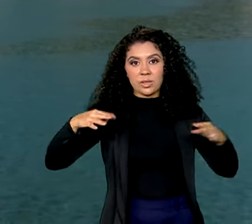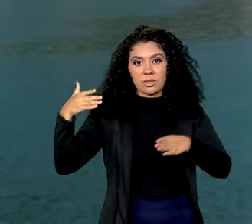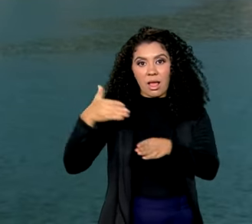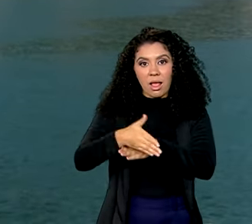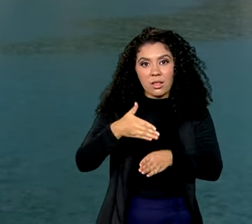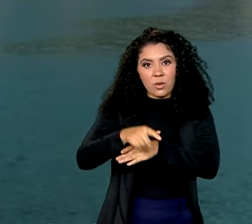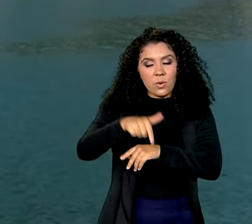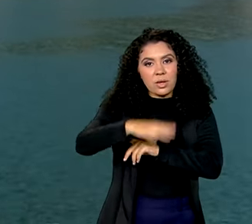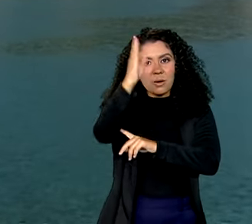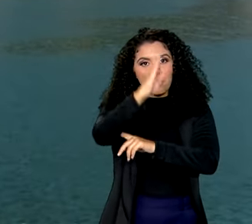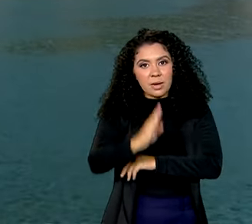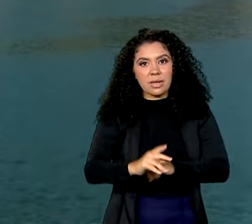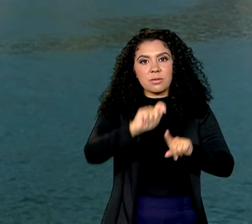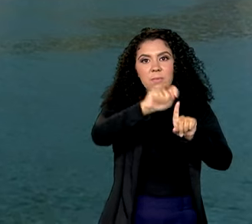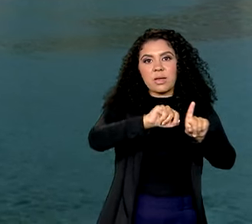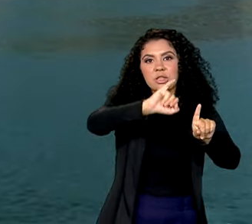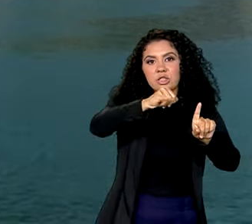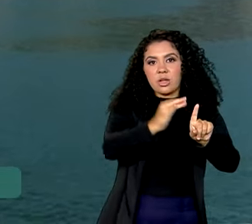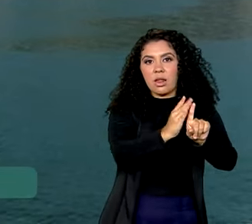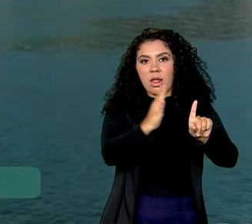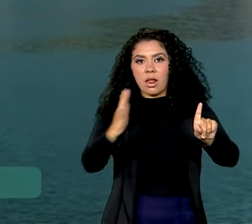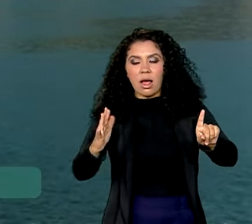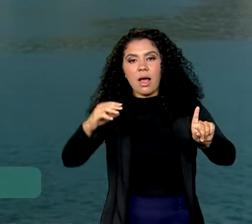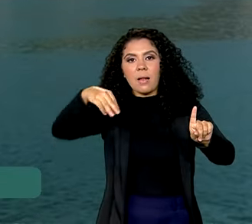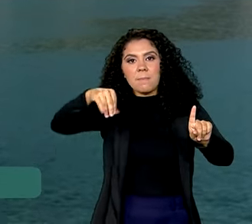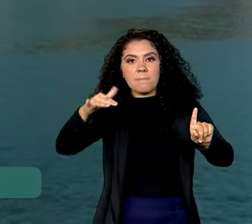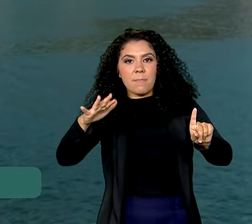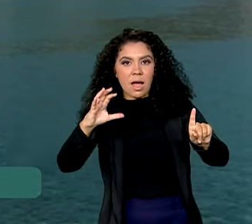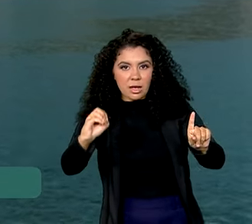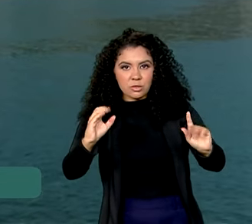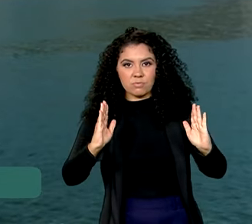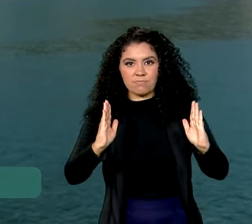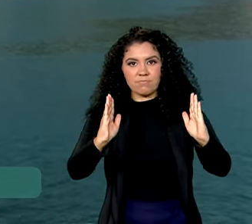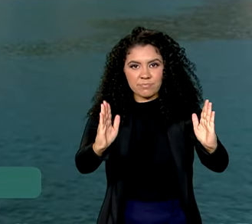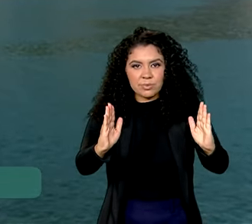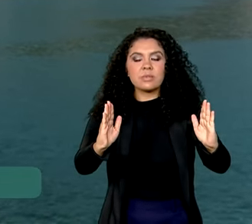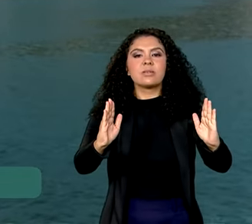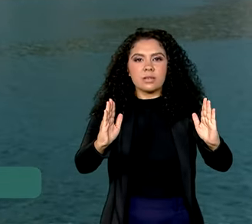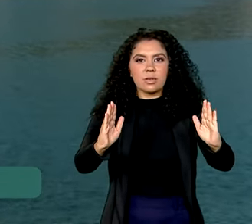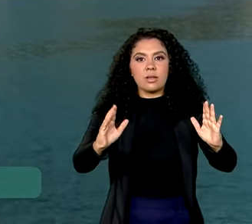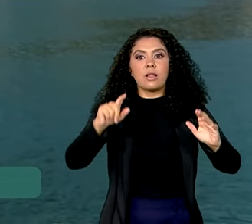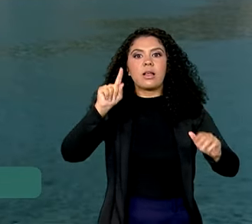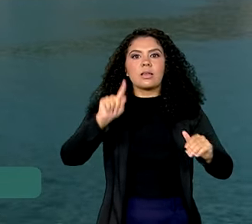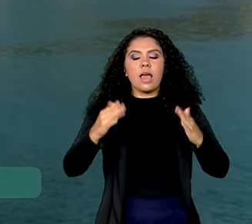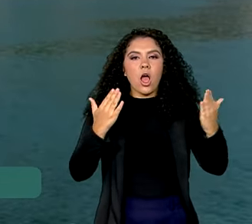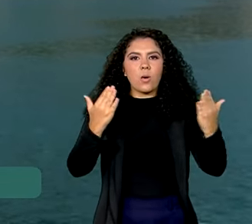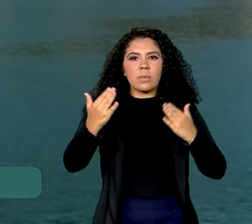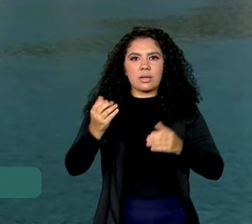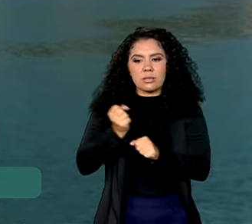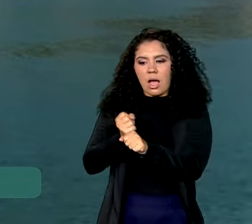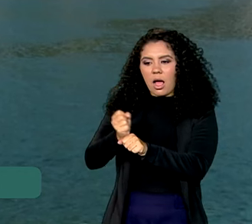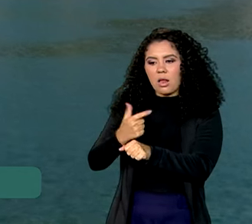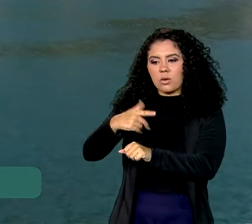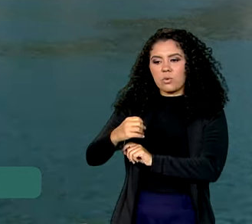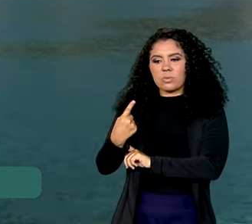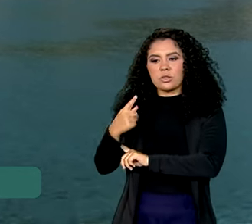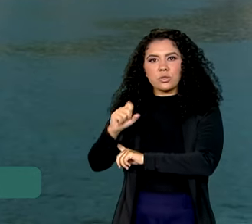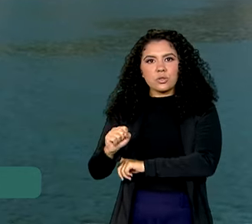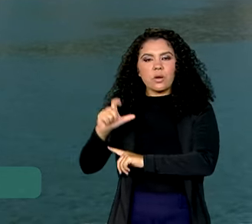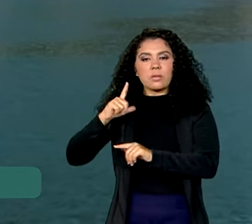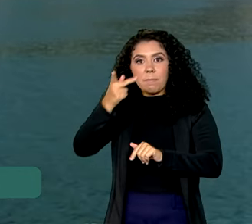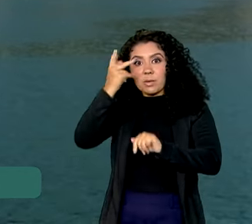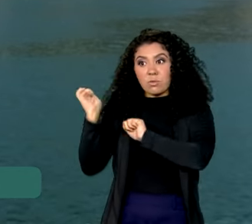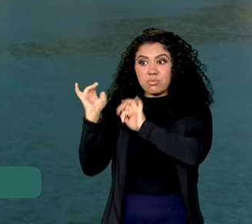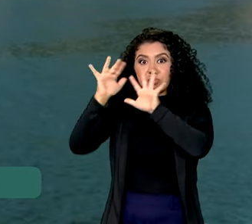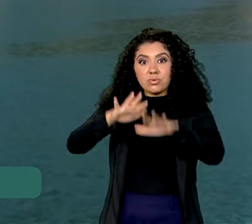e março deste ano. Esse número só fica atrás do primeiro trimestre de 2018, quando entraram no Brasil mais de 2